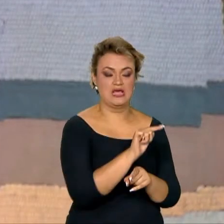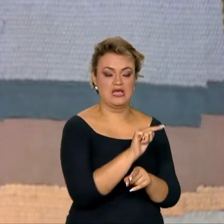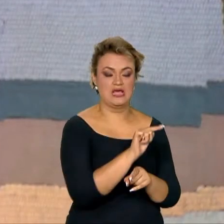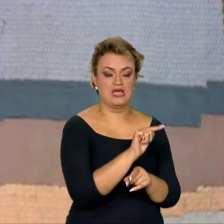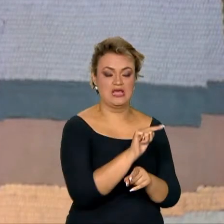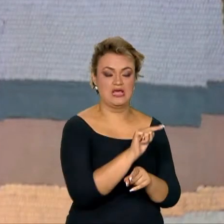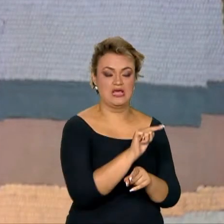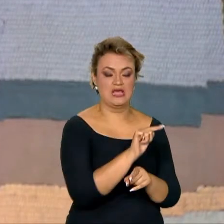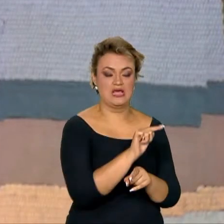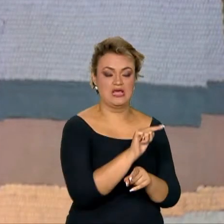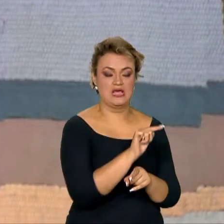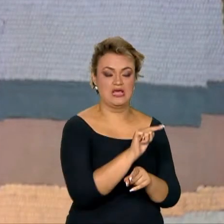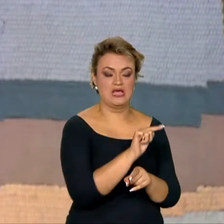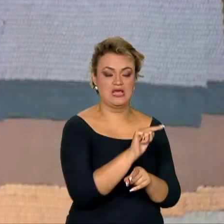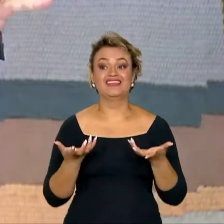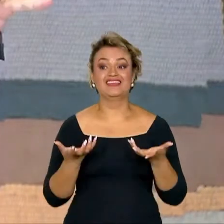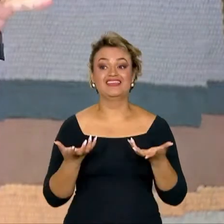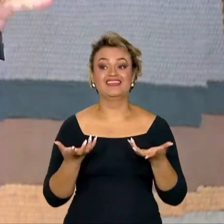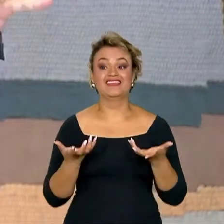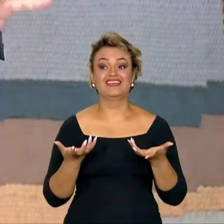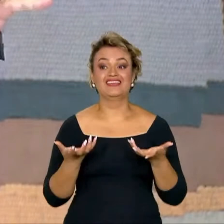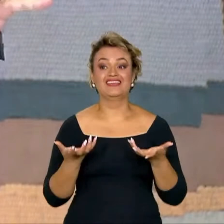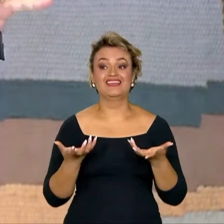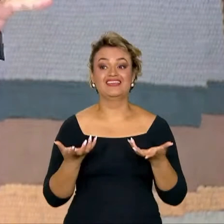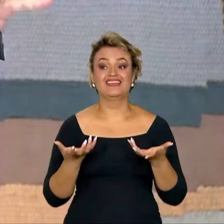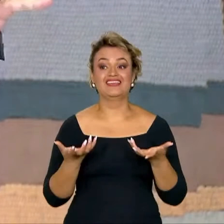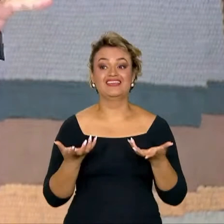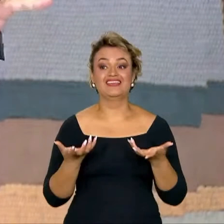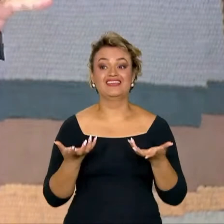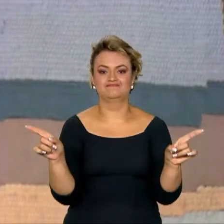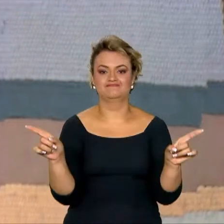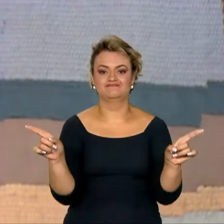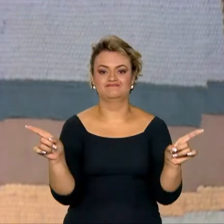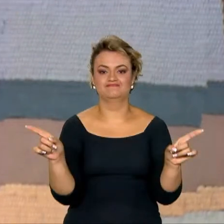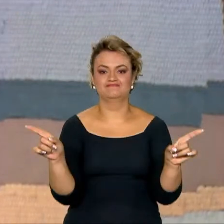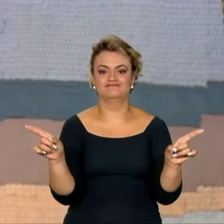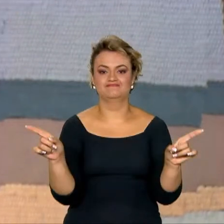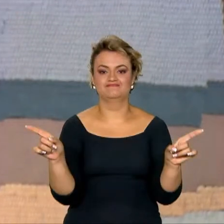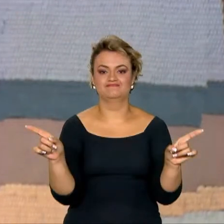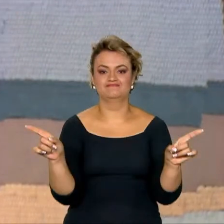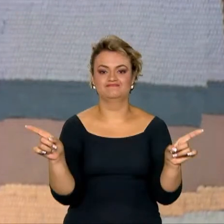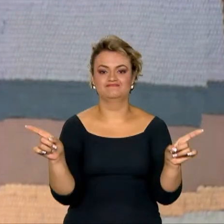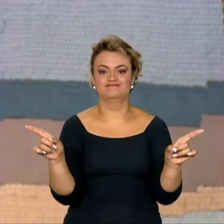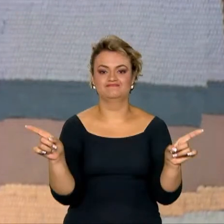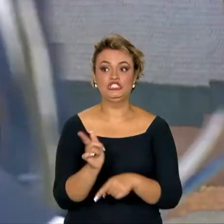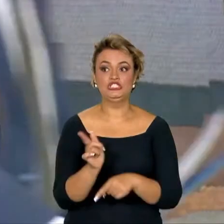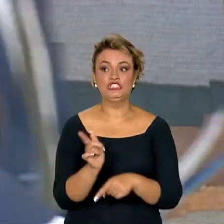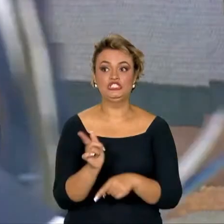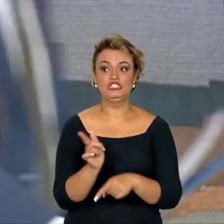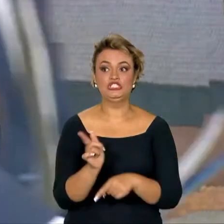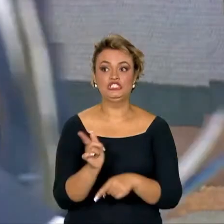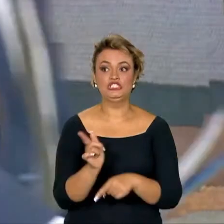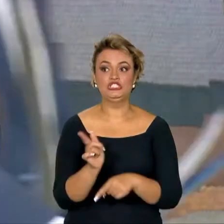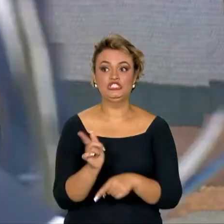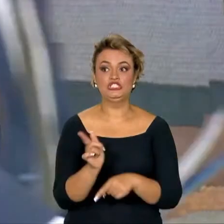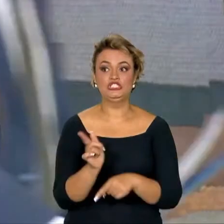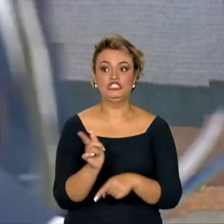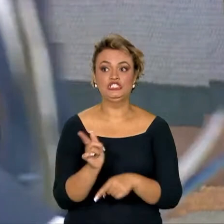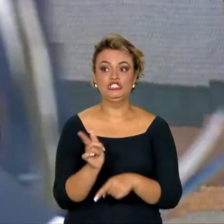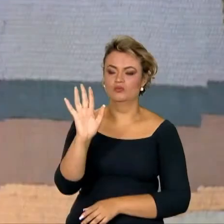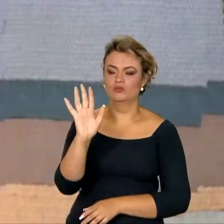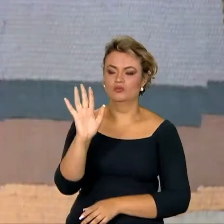mas querem estar participando do investimento de infraestrutura. Então, essa semana nós